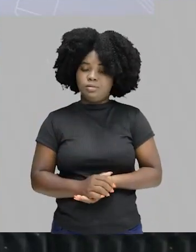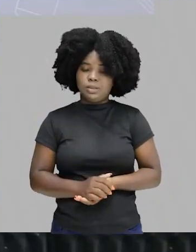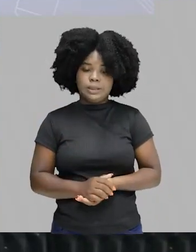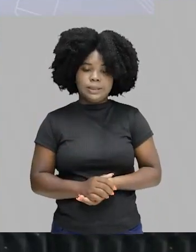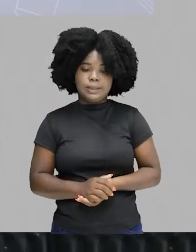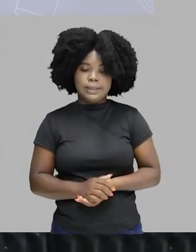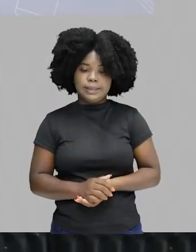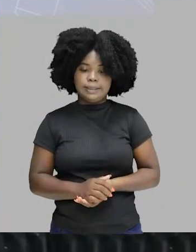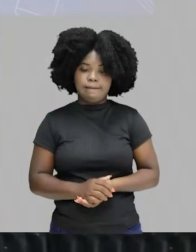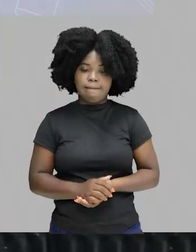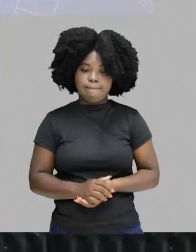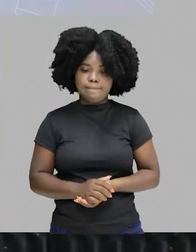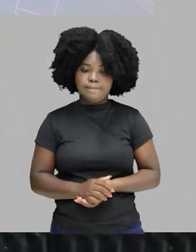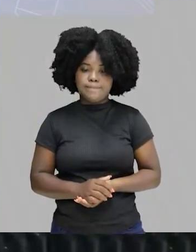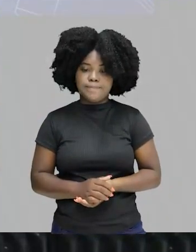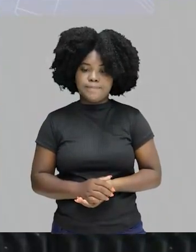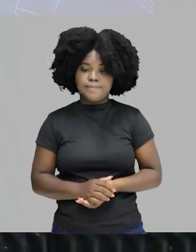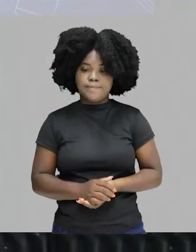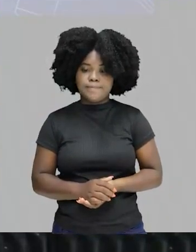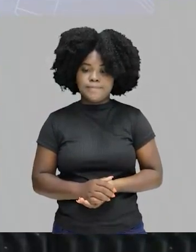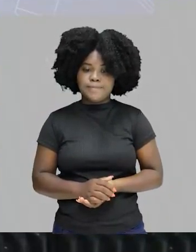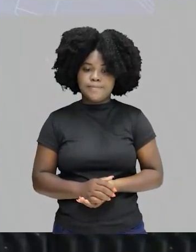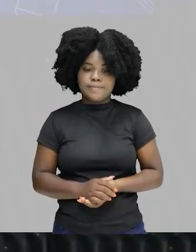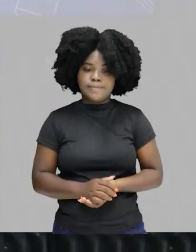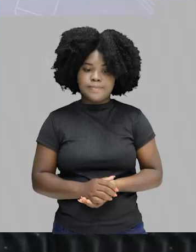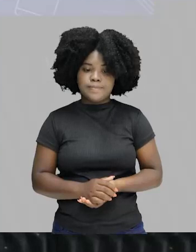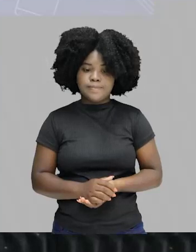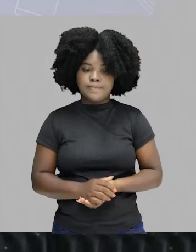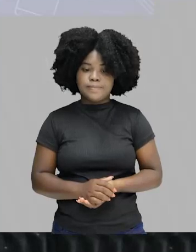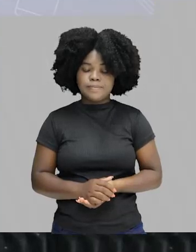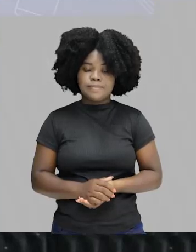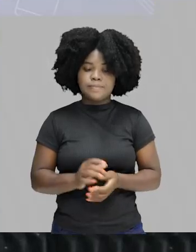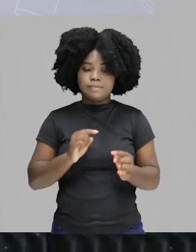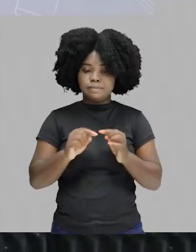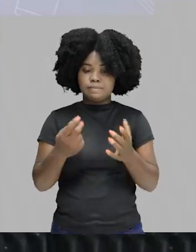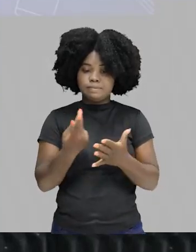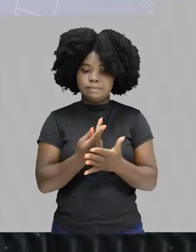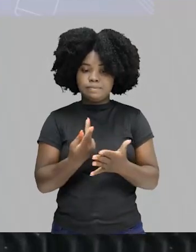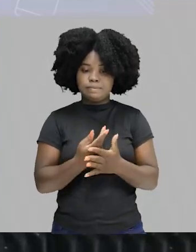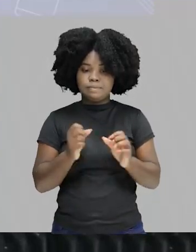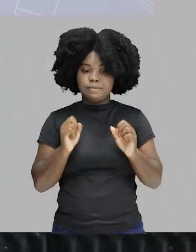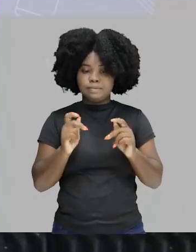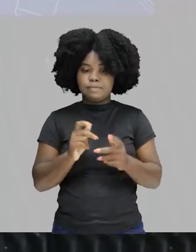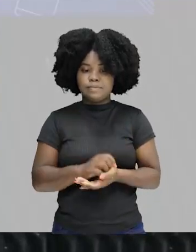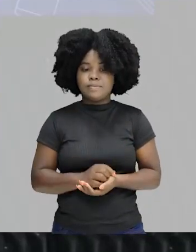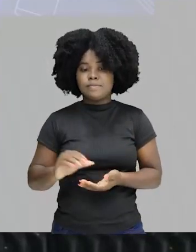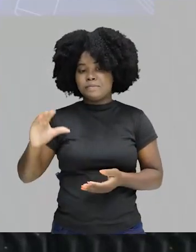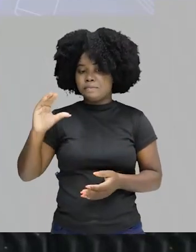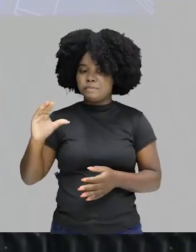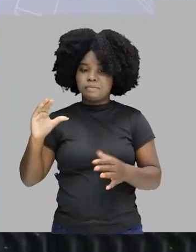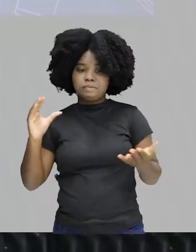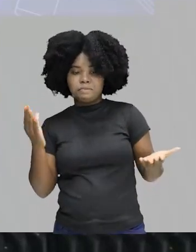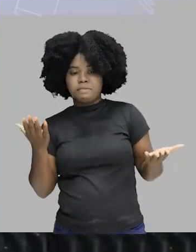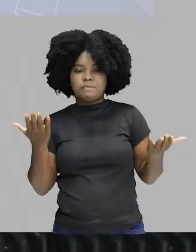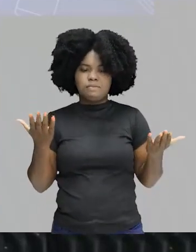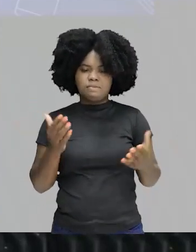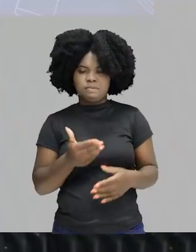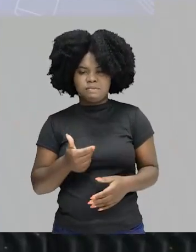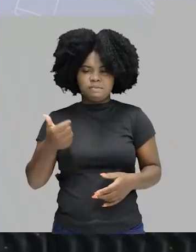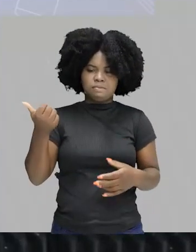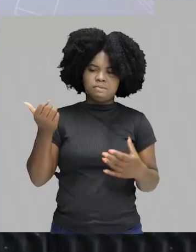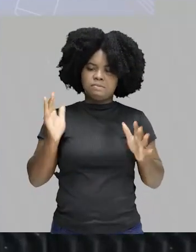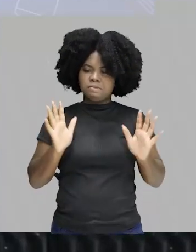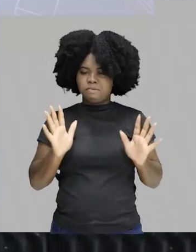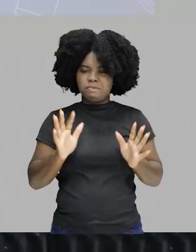uma condição, uma subcondição, vamos combinar. E aí não é legal isso aqui. Então, não é o exercício dos melhores,